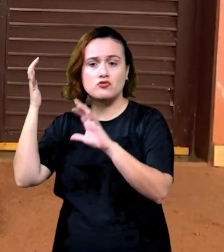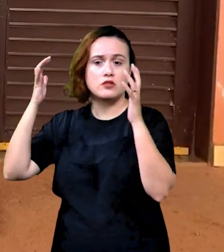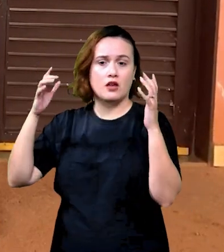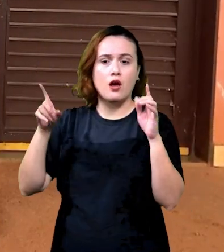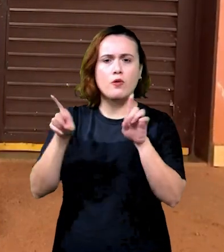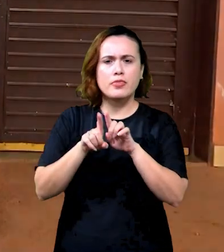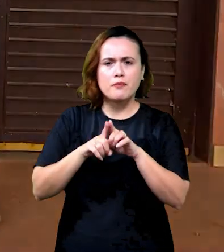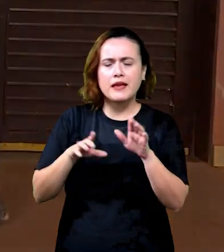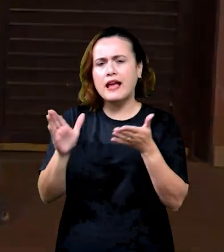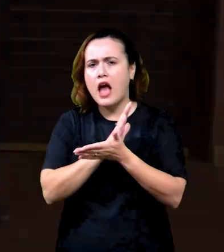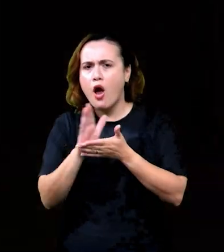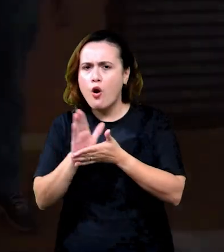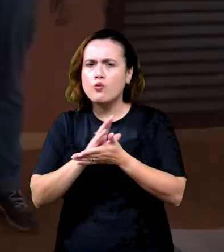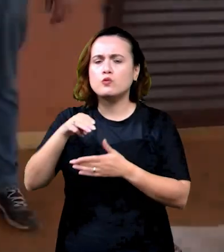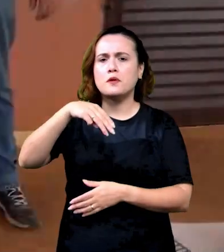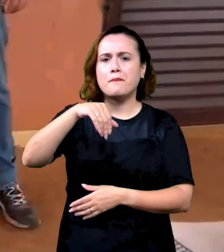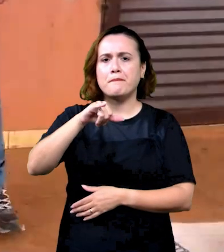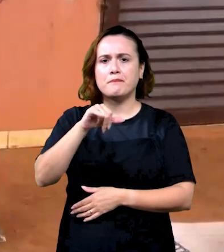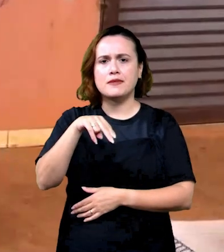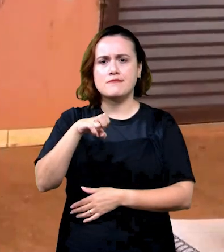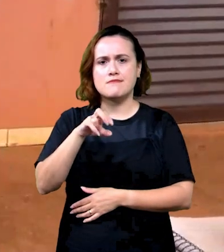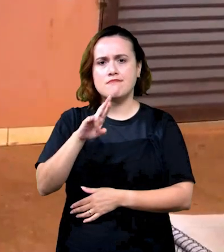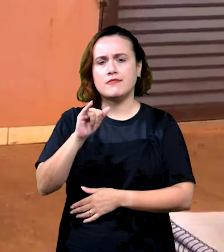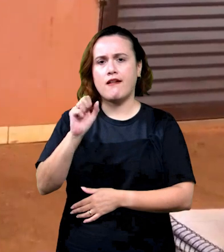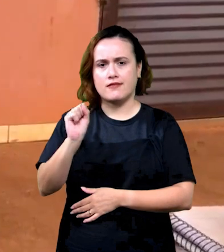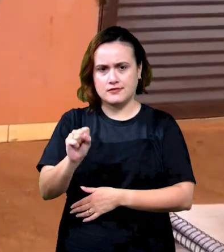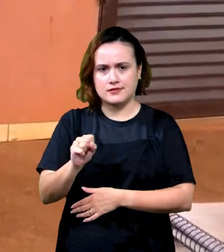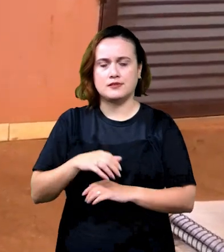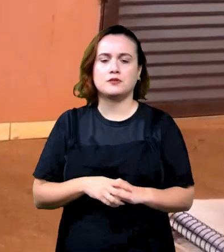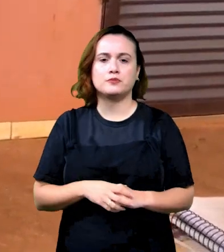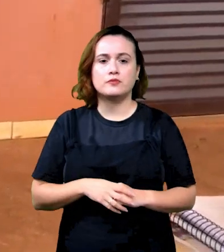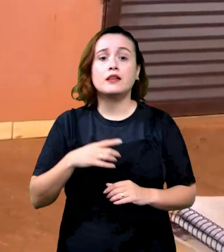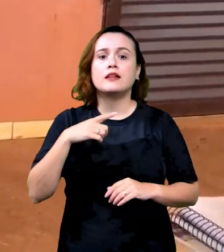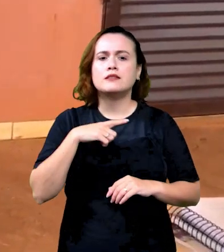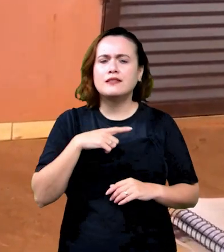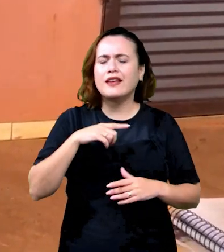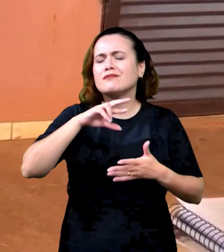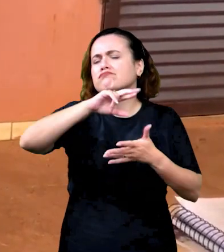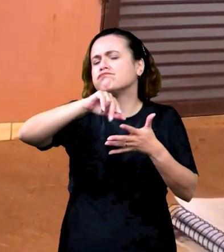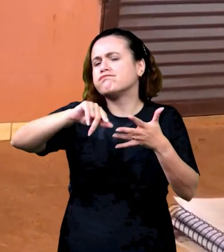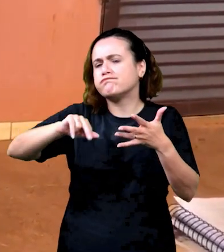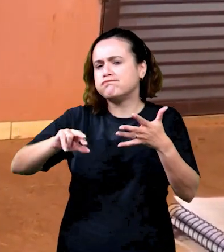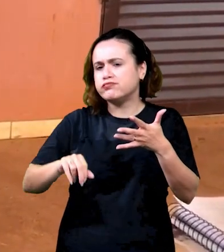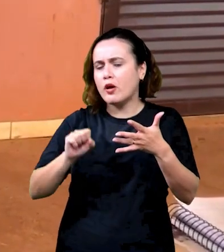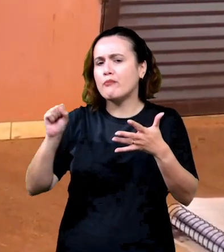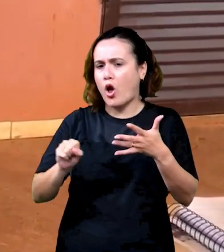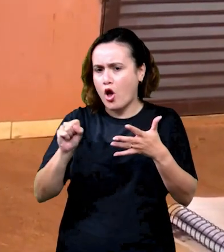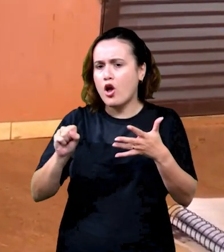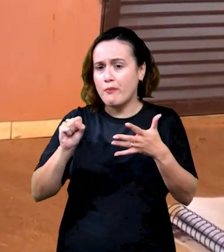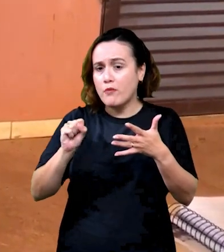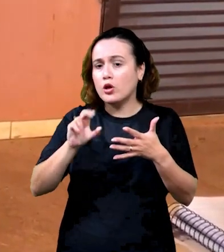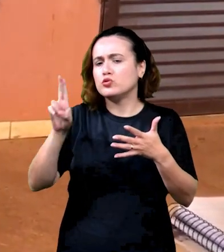macro e micro minerais. Então pessoal, existem várias receitas que podem ser utilizadas de